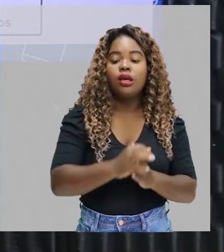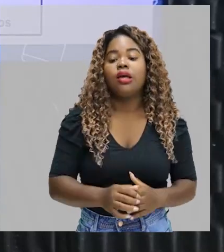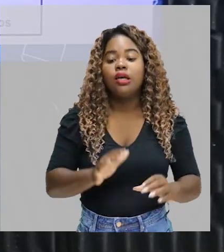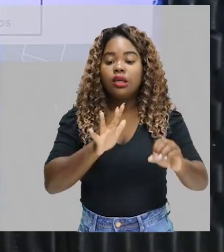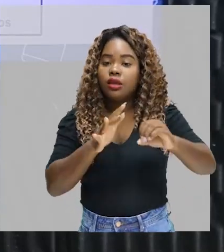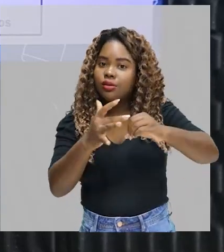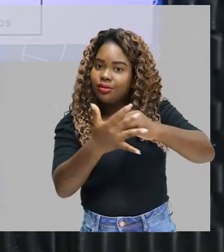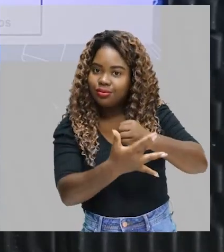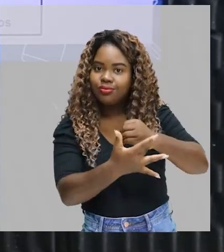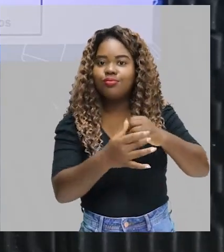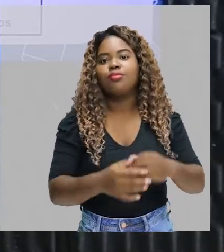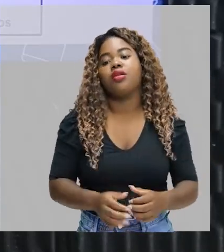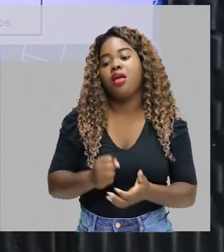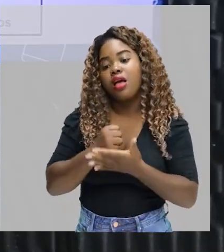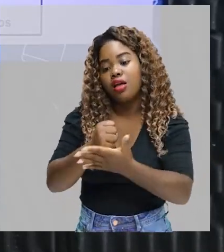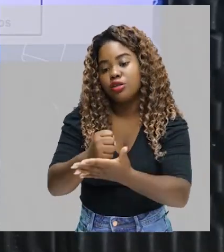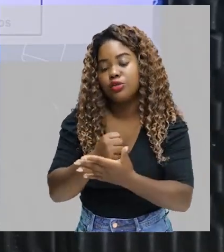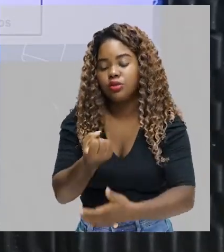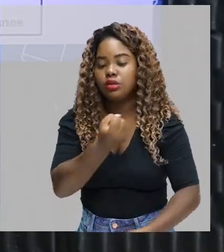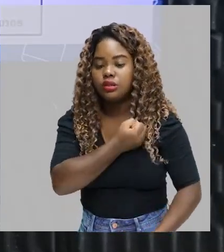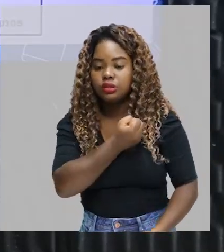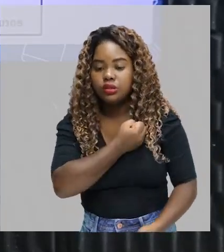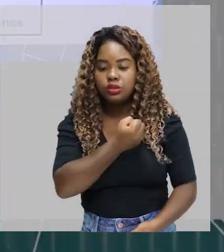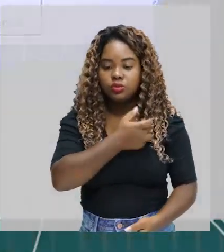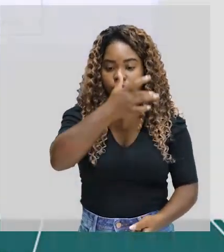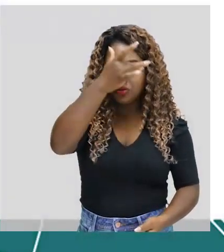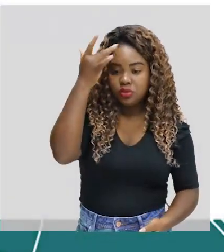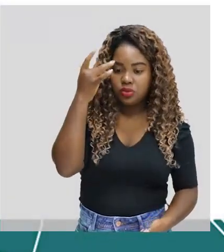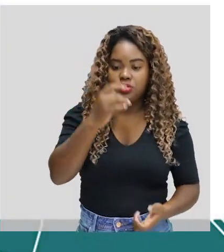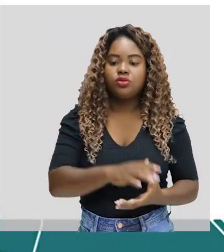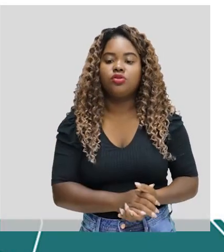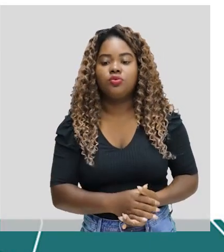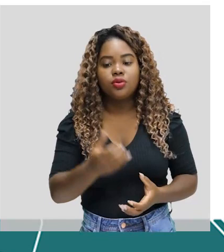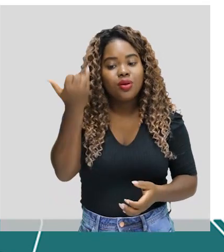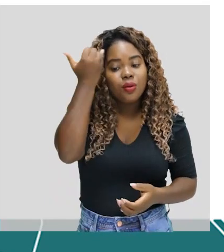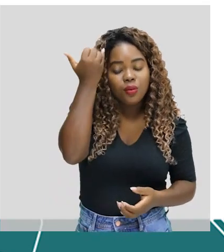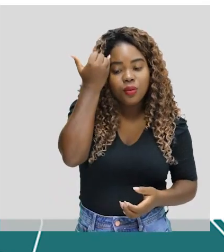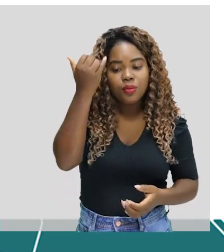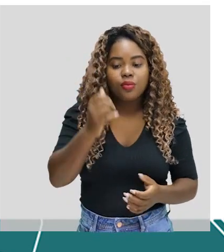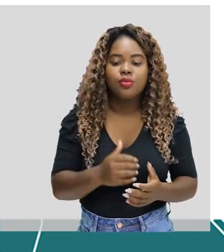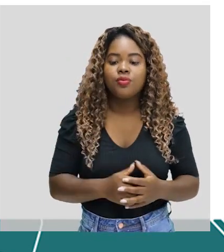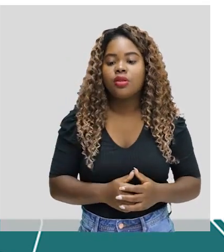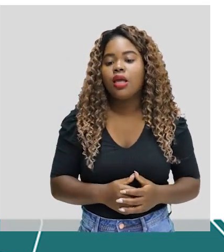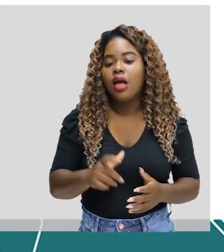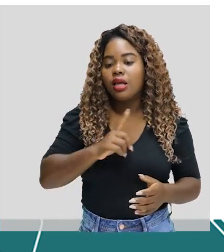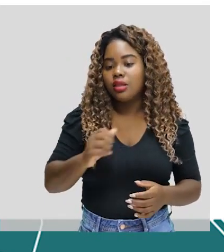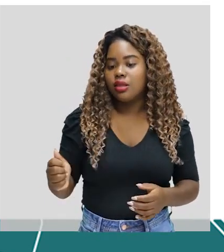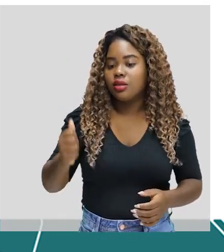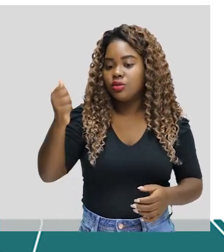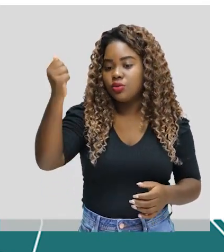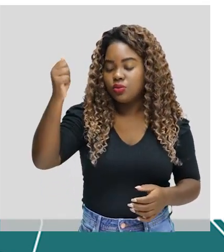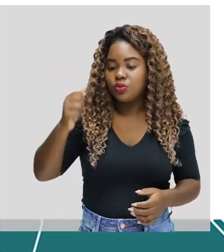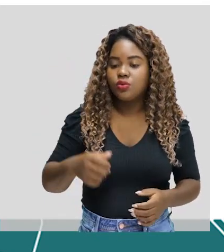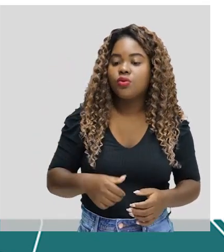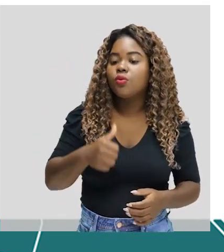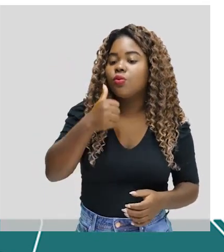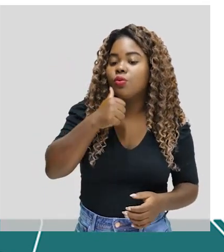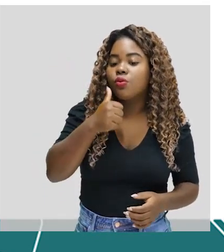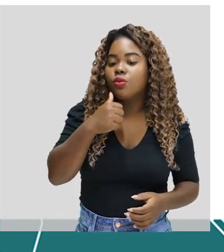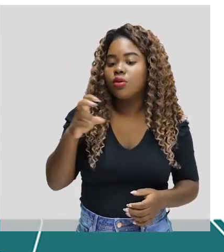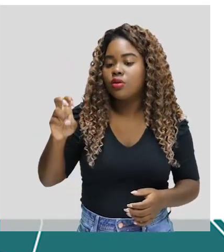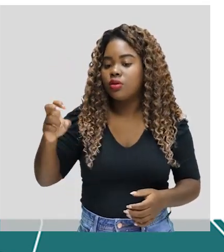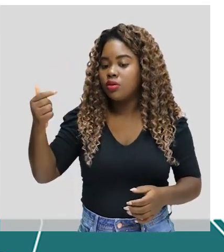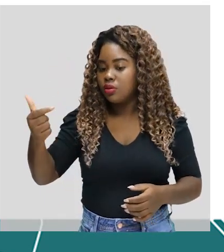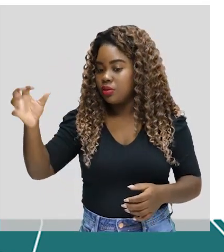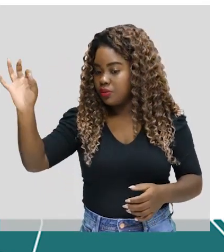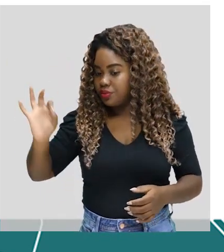ainda para que esse número de sedentários aumentasse. Adultos mulheres, aí eu separei aqui entre os sexos. 52